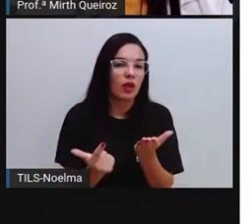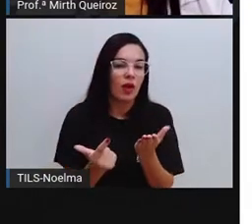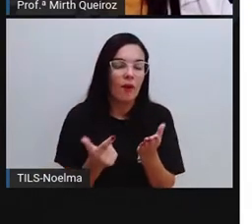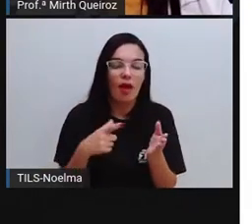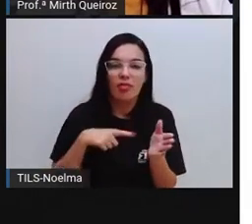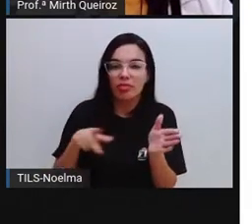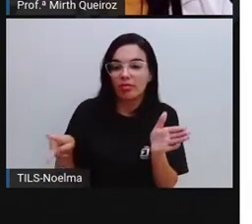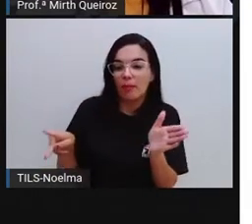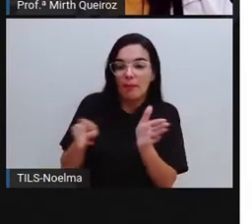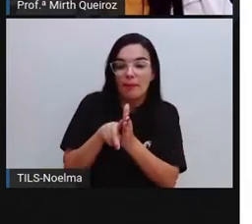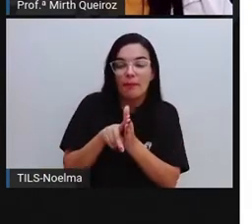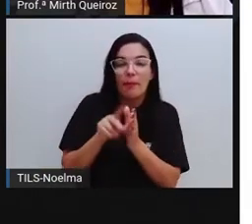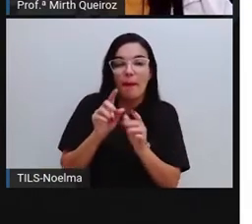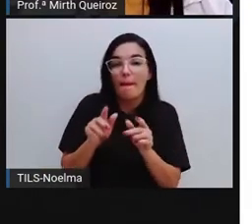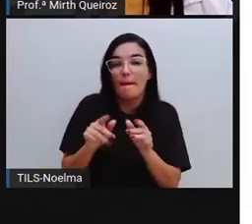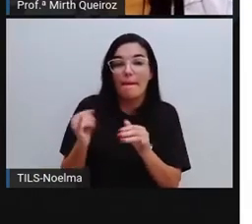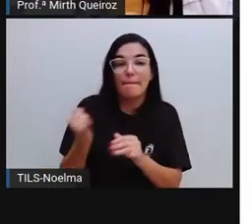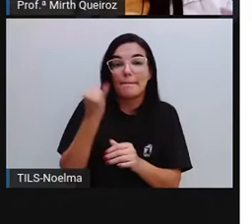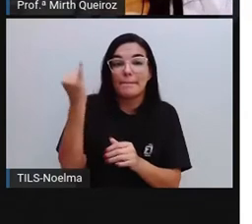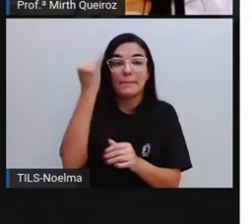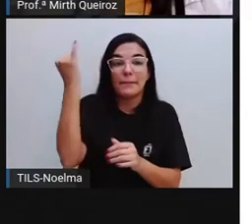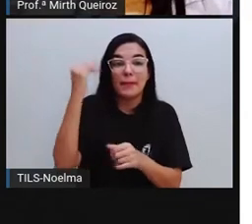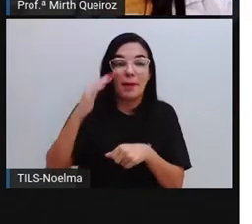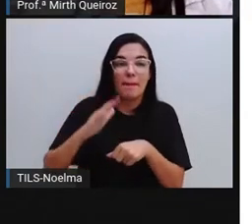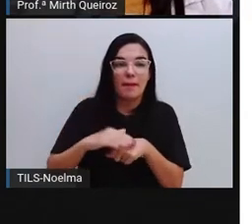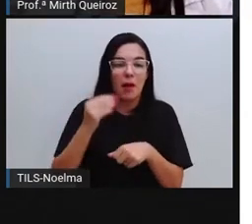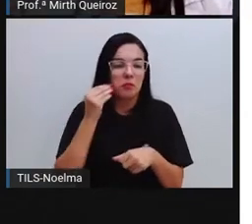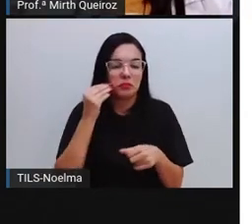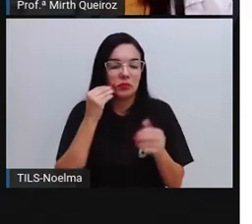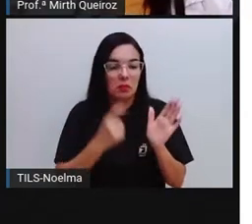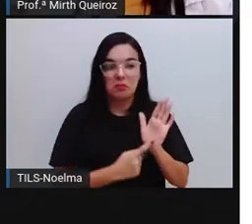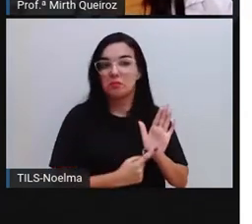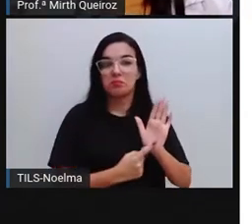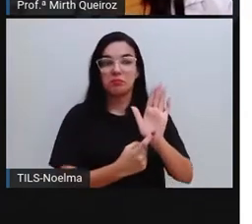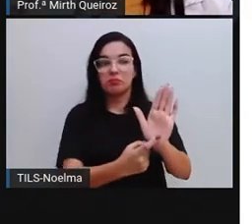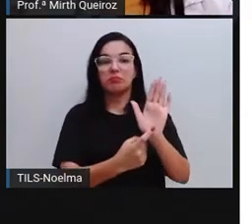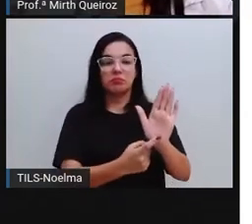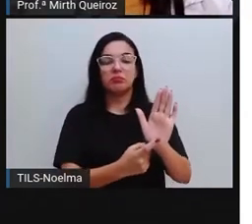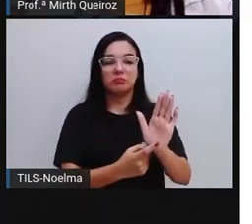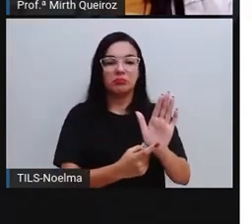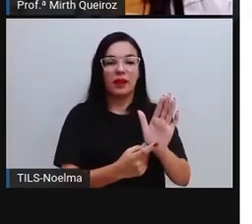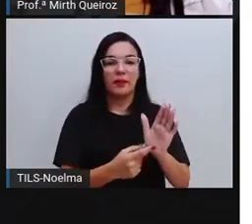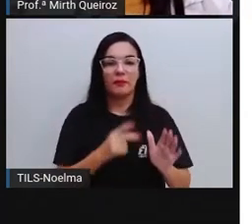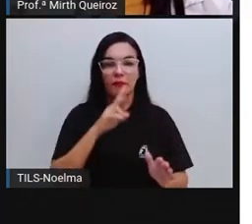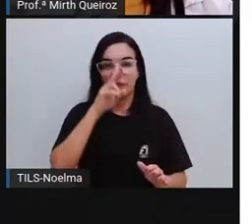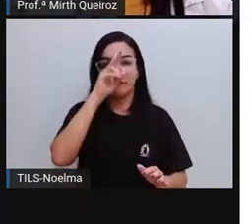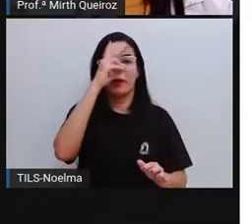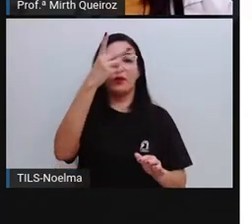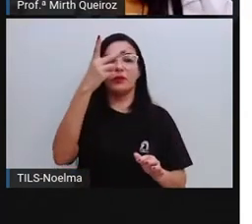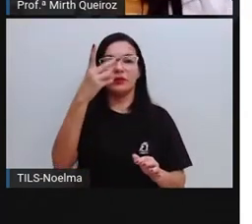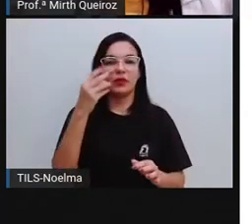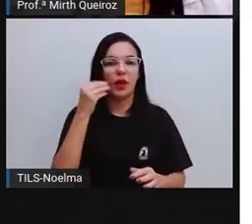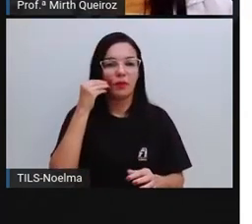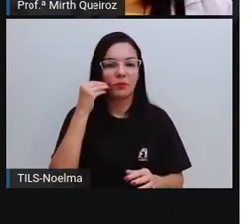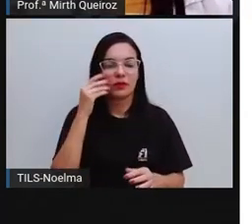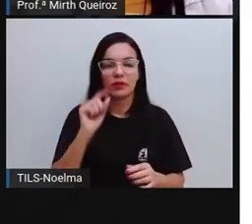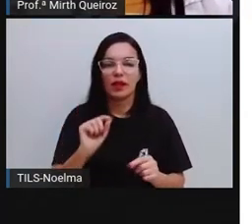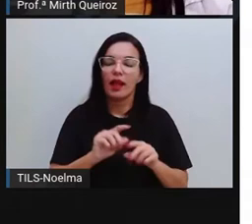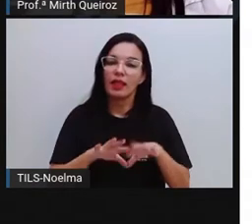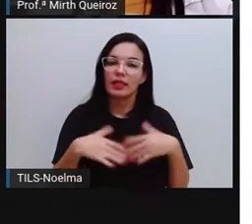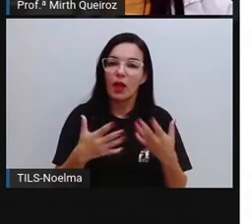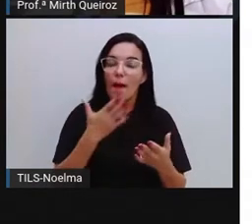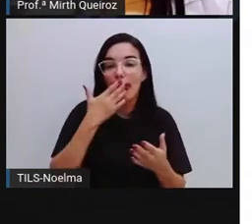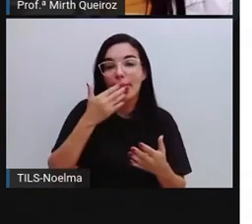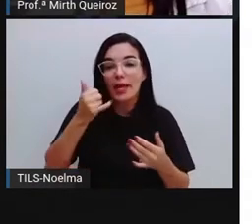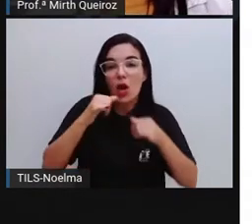página, né? Essa manchete que vem bem destacada já é para chamar a atenção do leitor. Então, se pega a melhor matéria do